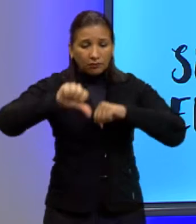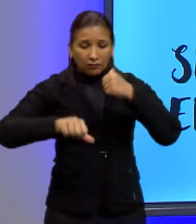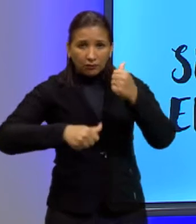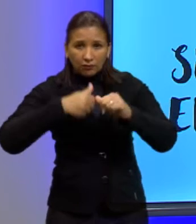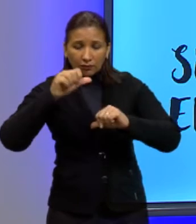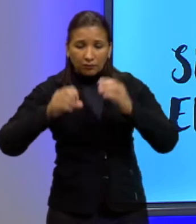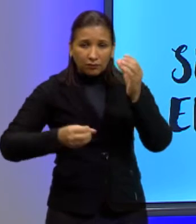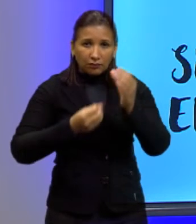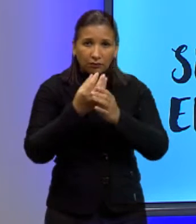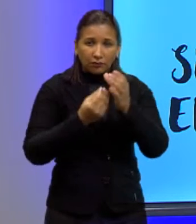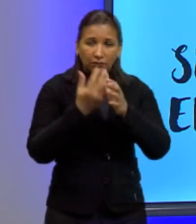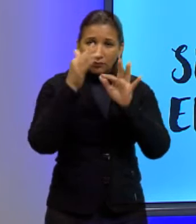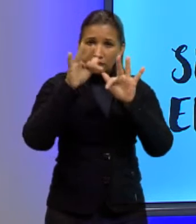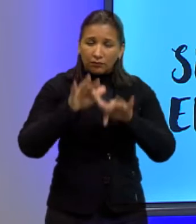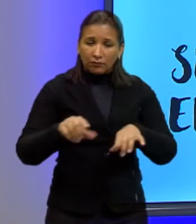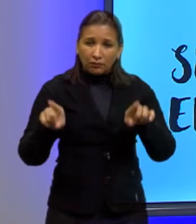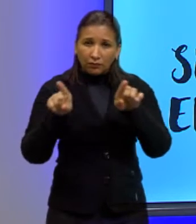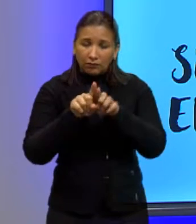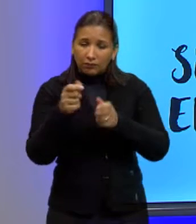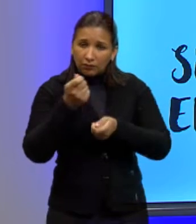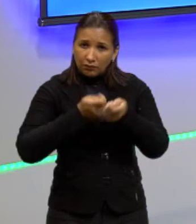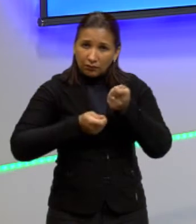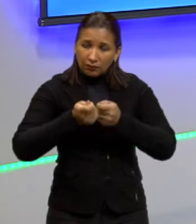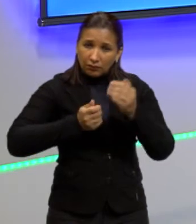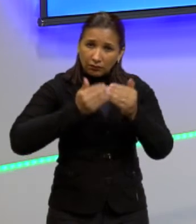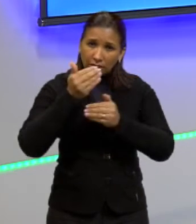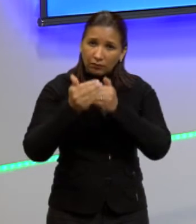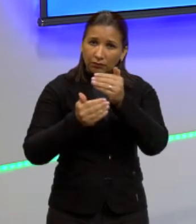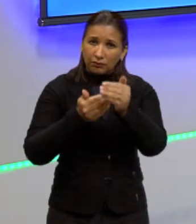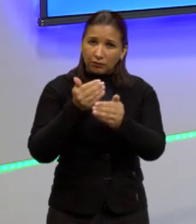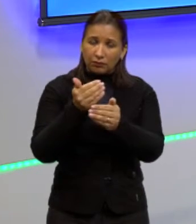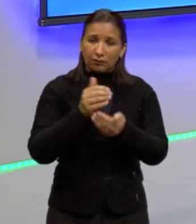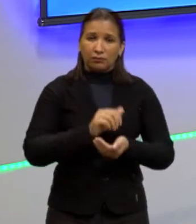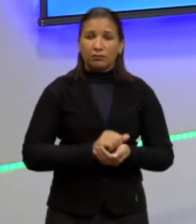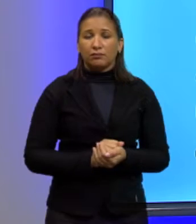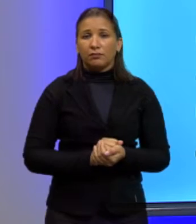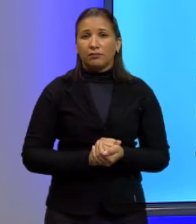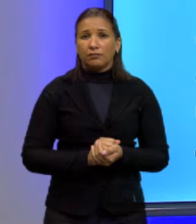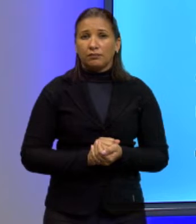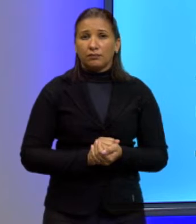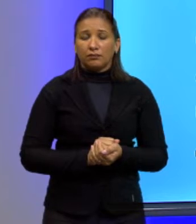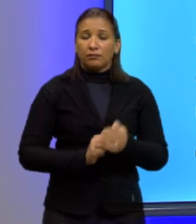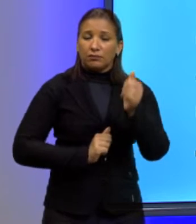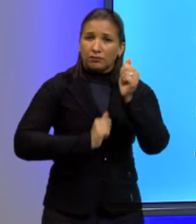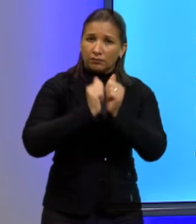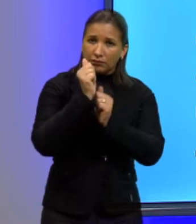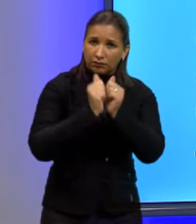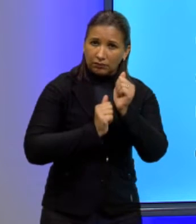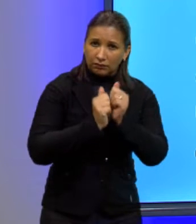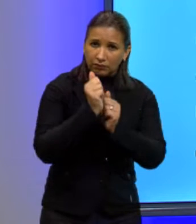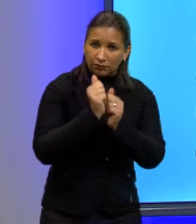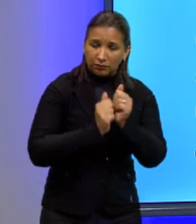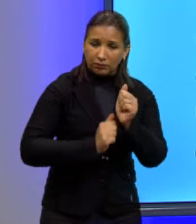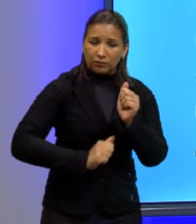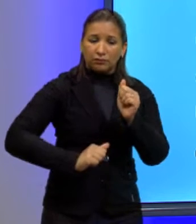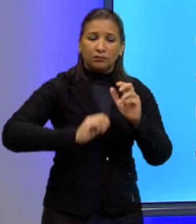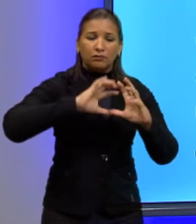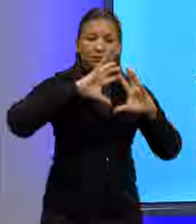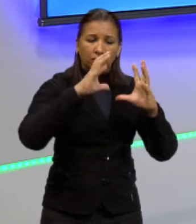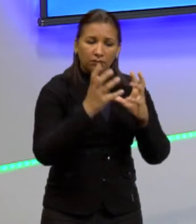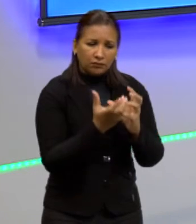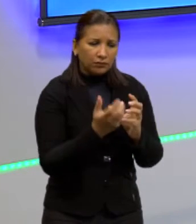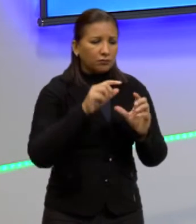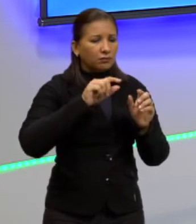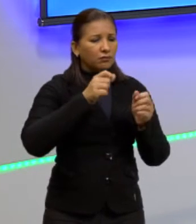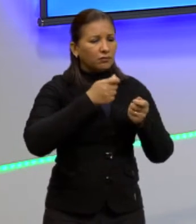produto final e a economia no processo. Em uma indústria de cerâmica, o forno